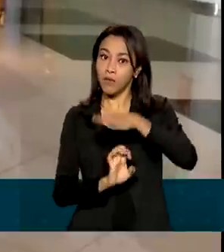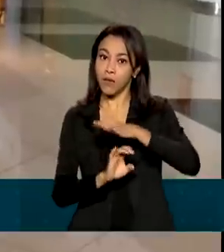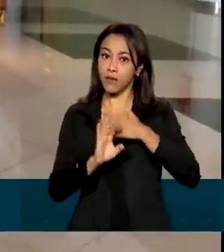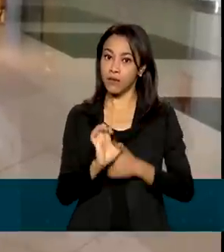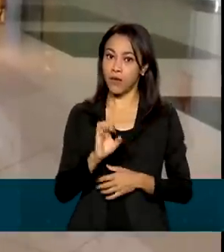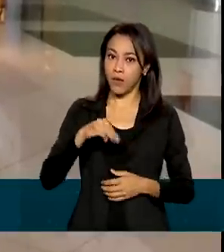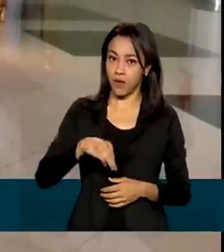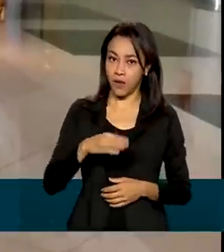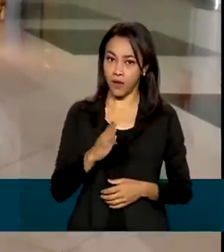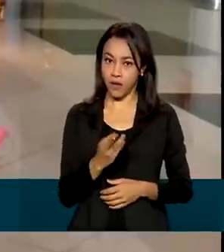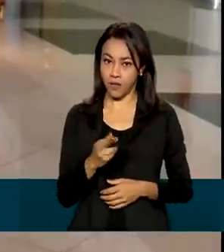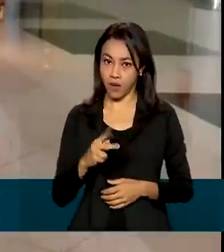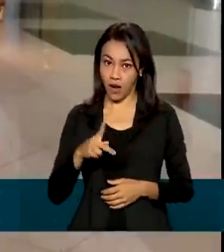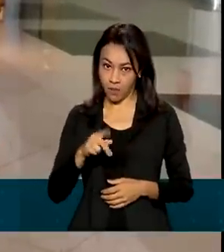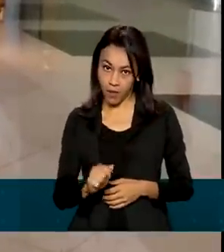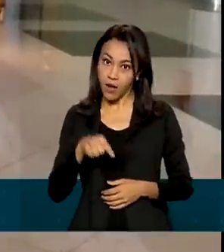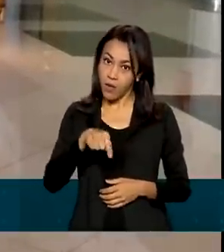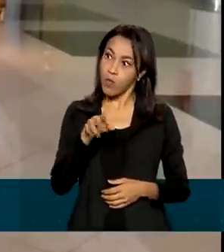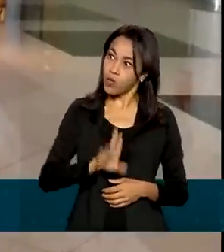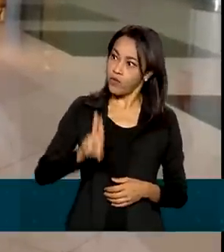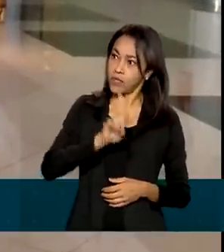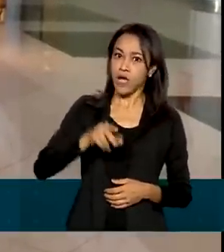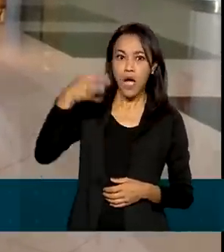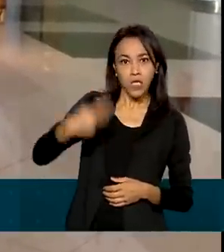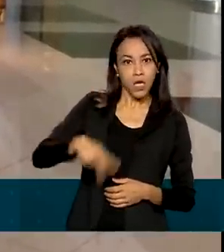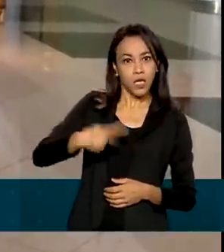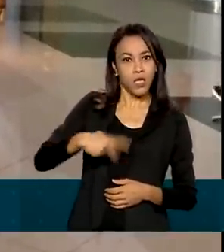OCP, com a faculdade, com universidade aqui de Marrocos.